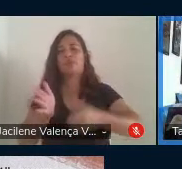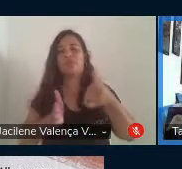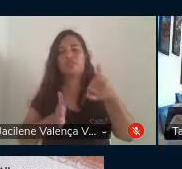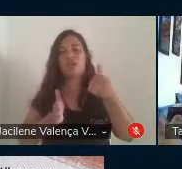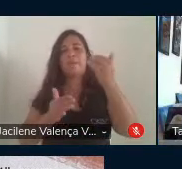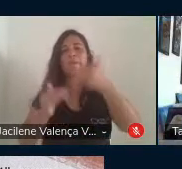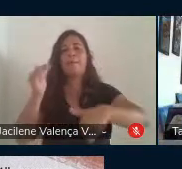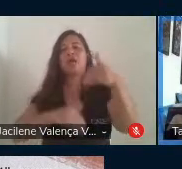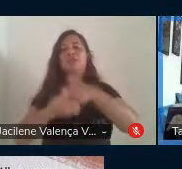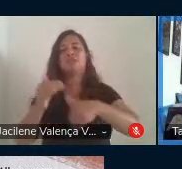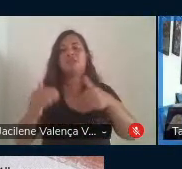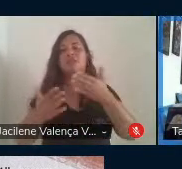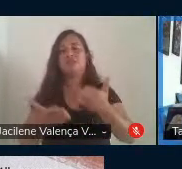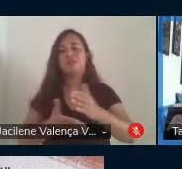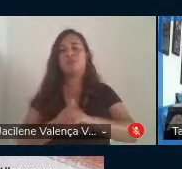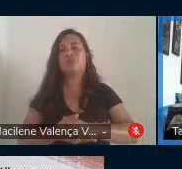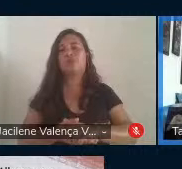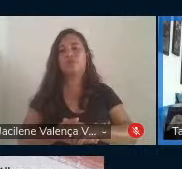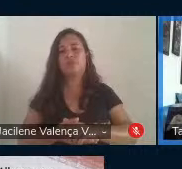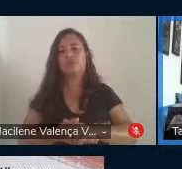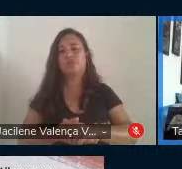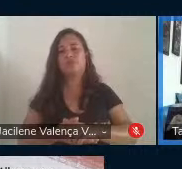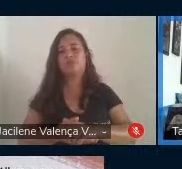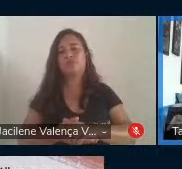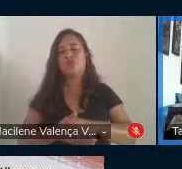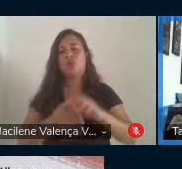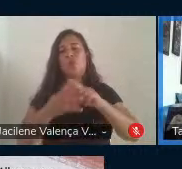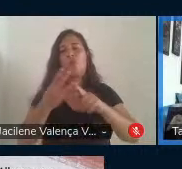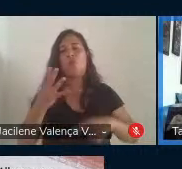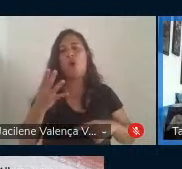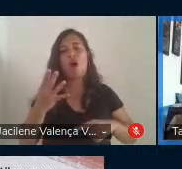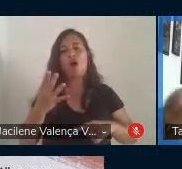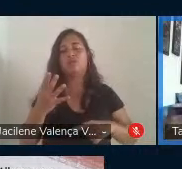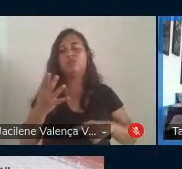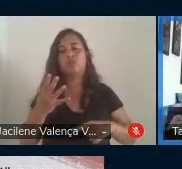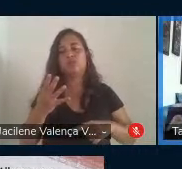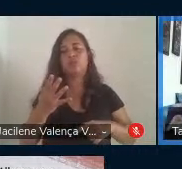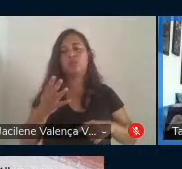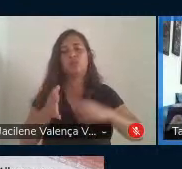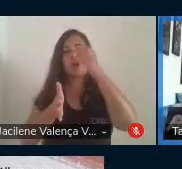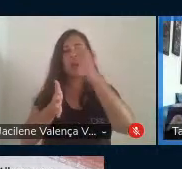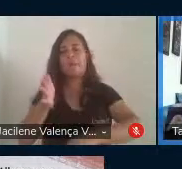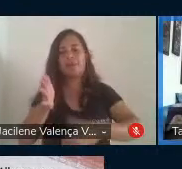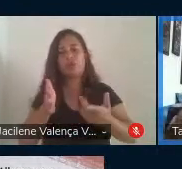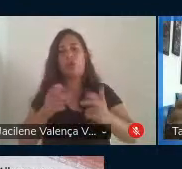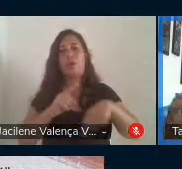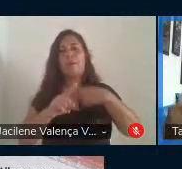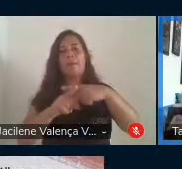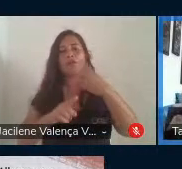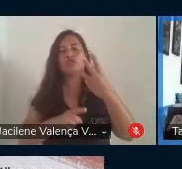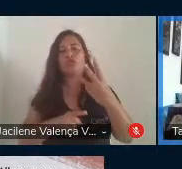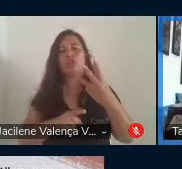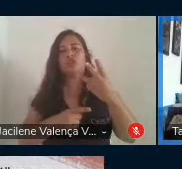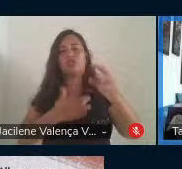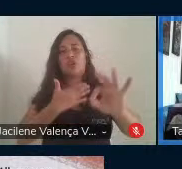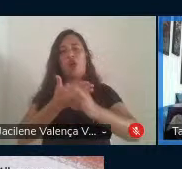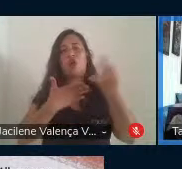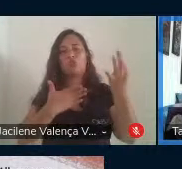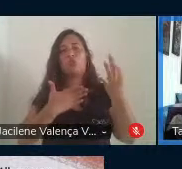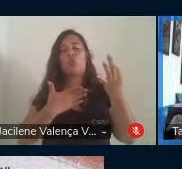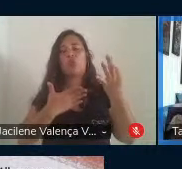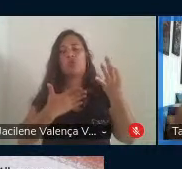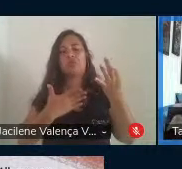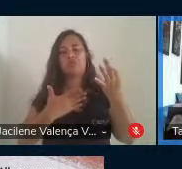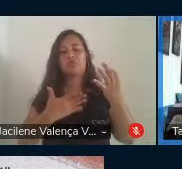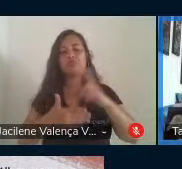quatro capítulos, mas três autores enriquecem, porque